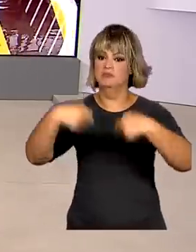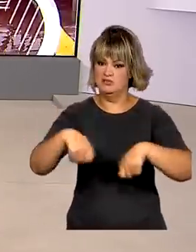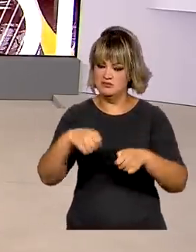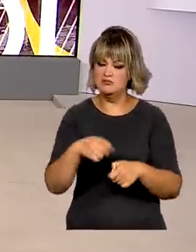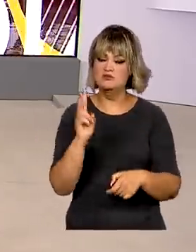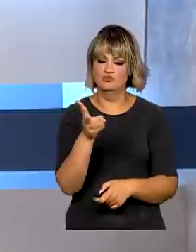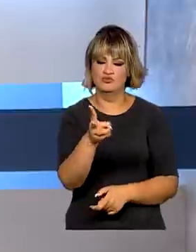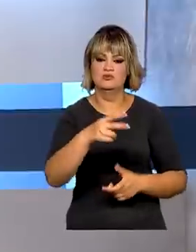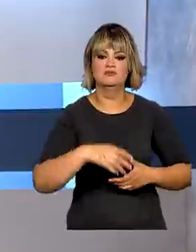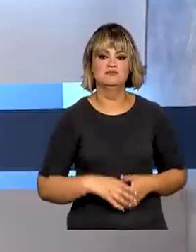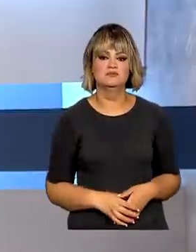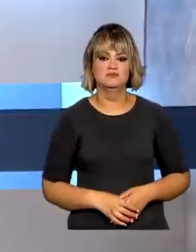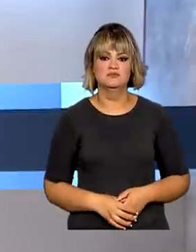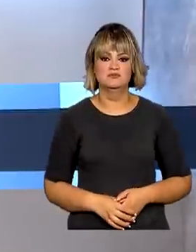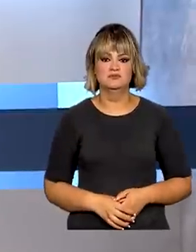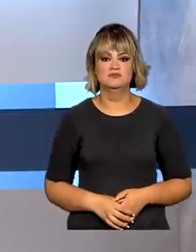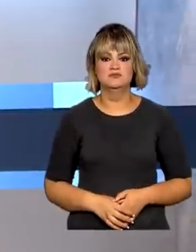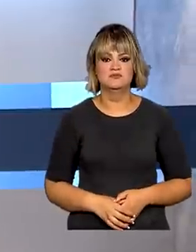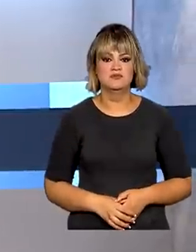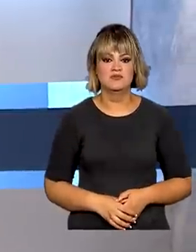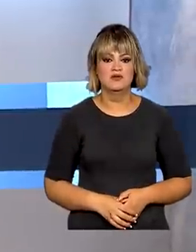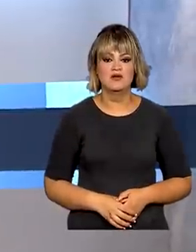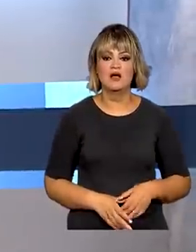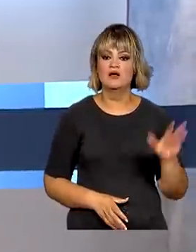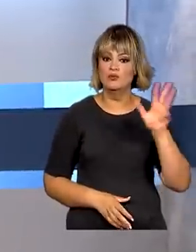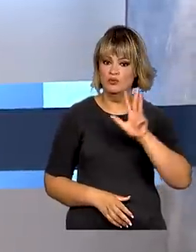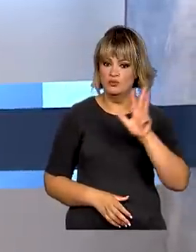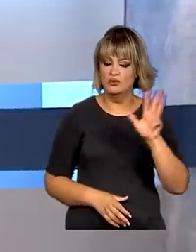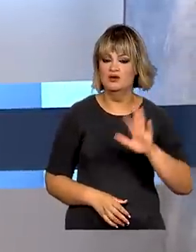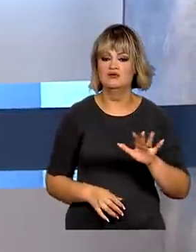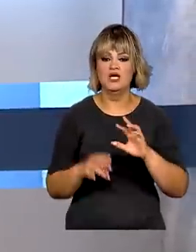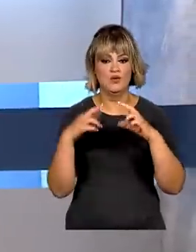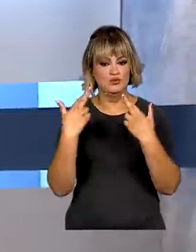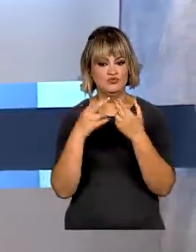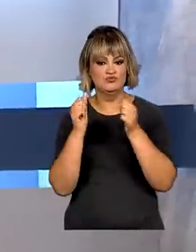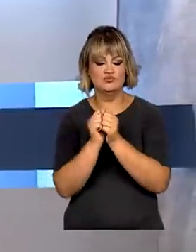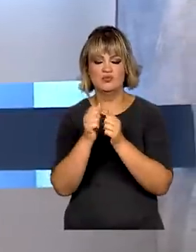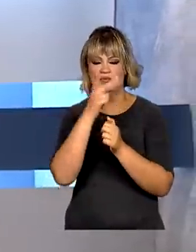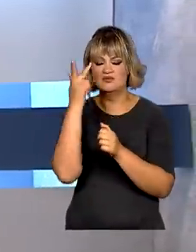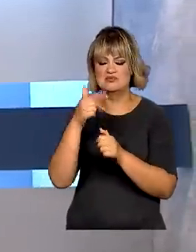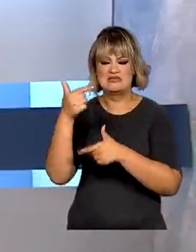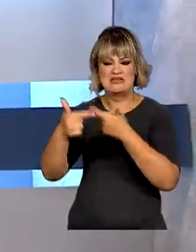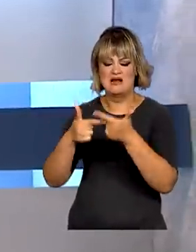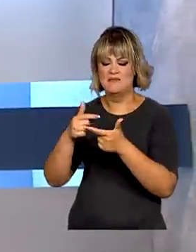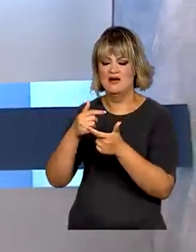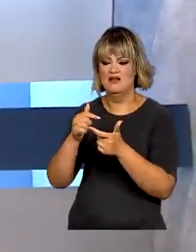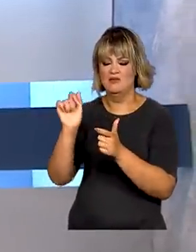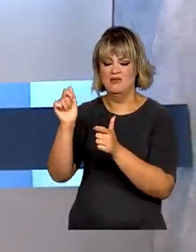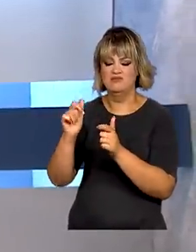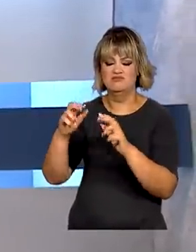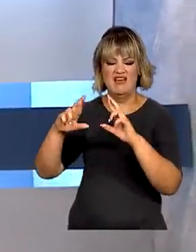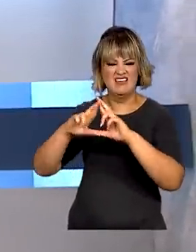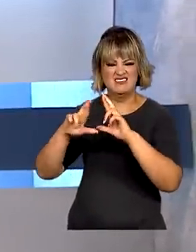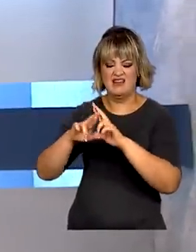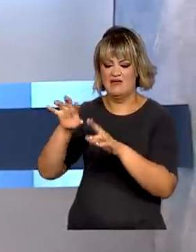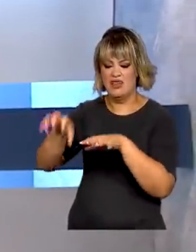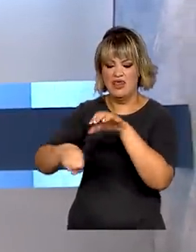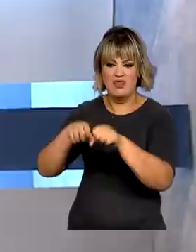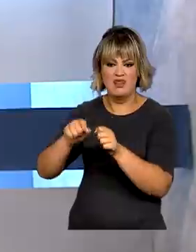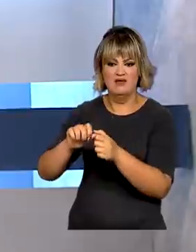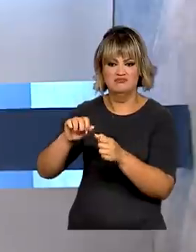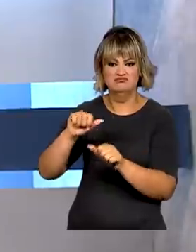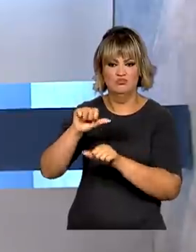aprovadas. O presidente eleito se reuniu com catadores de material reciclável em São Paulo.